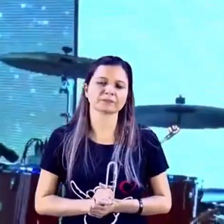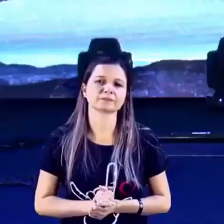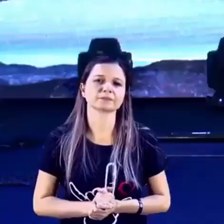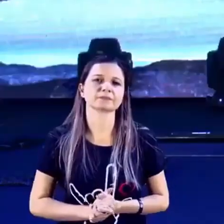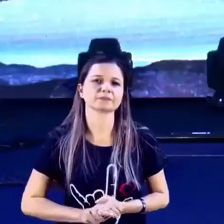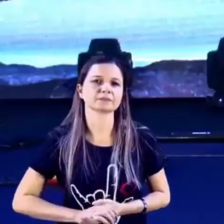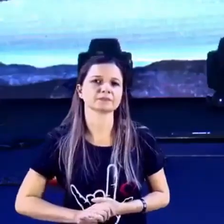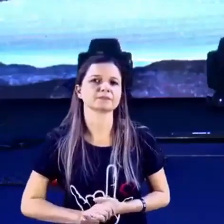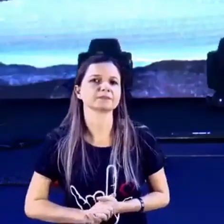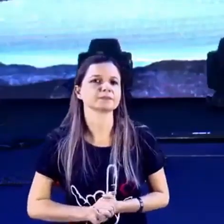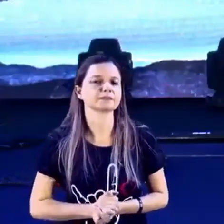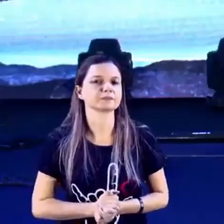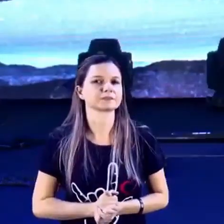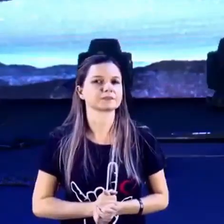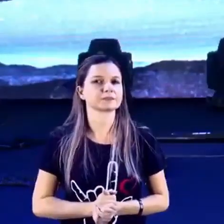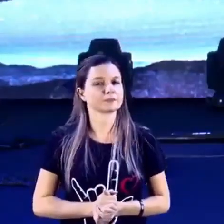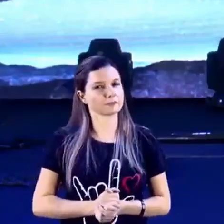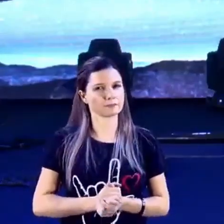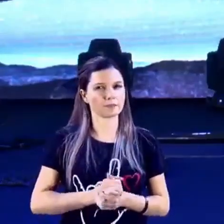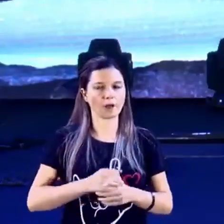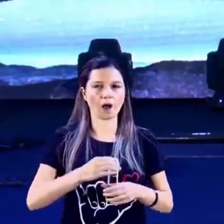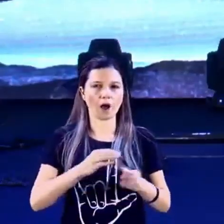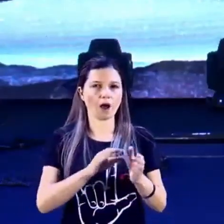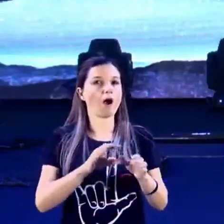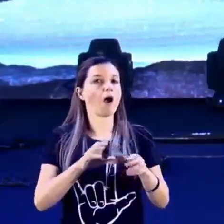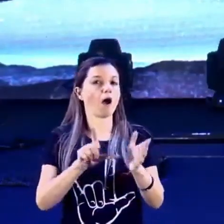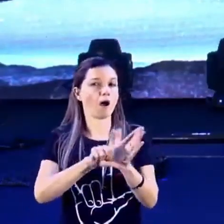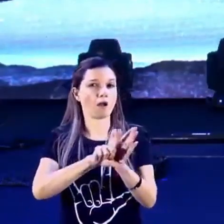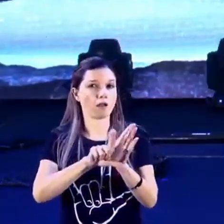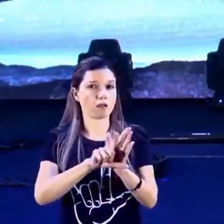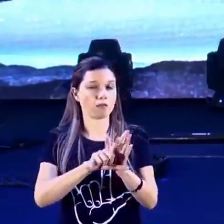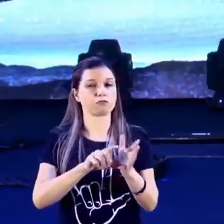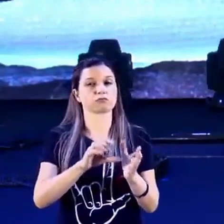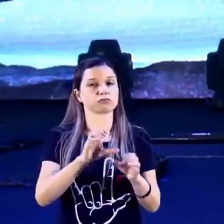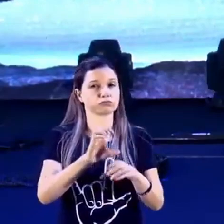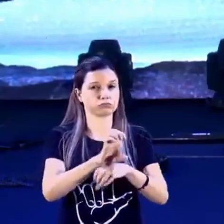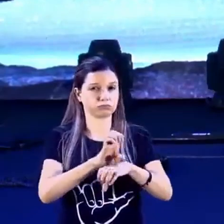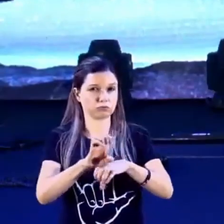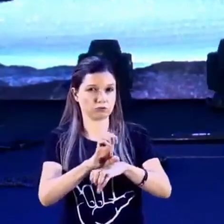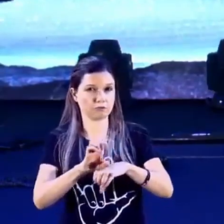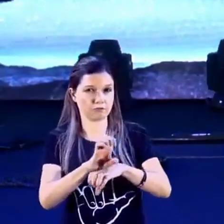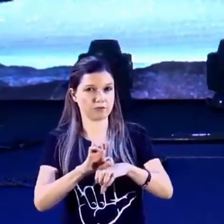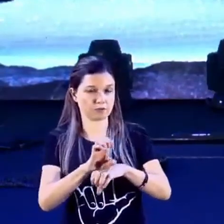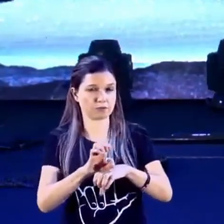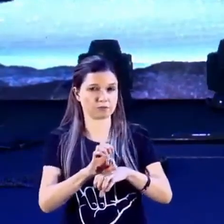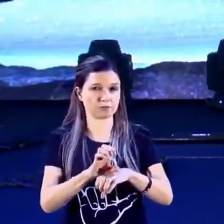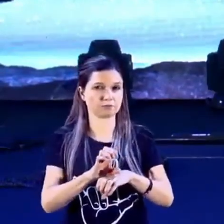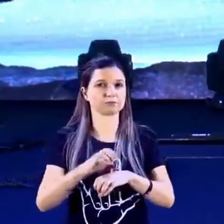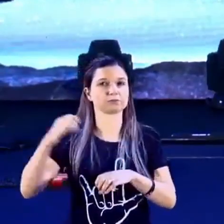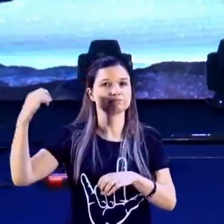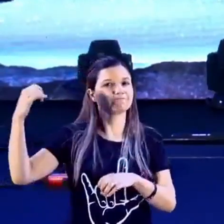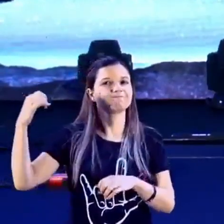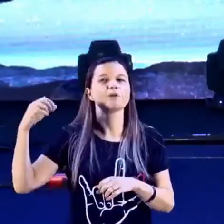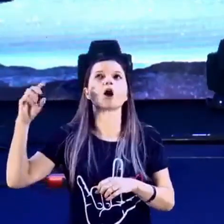Olha lá o que diz. Em Efésios, no capítulo 3, 20, diz assim que aquele que é capaz de fazer